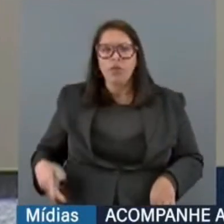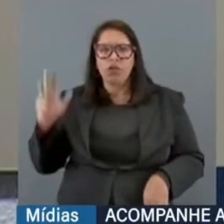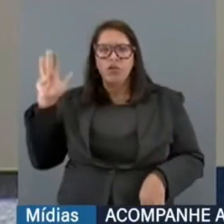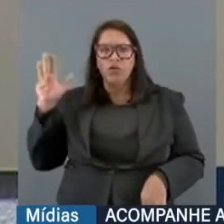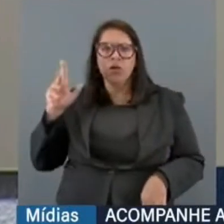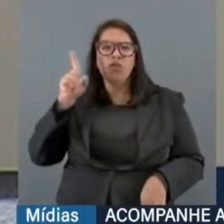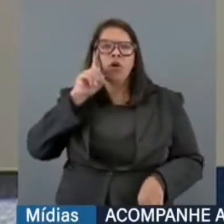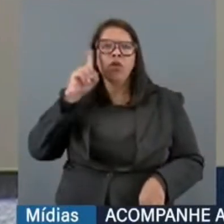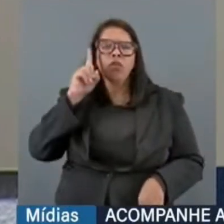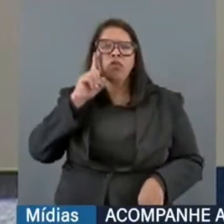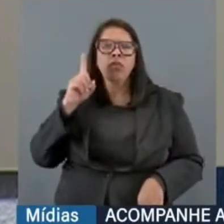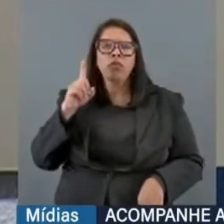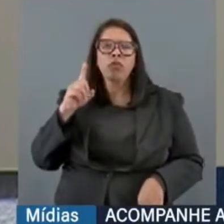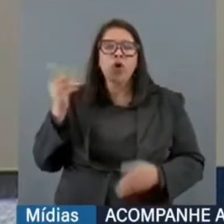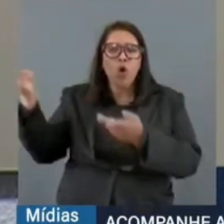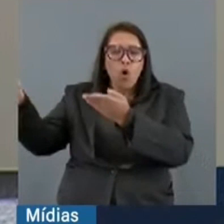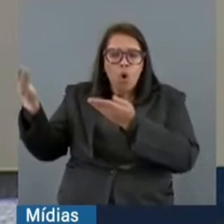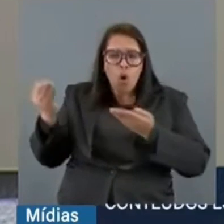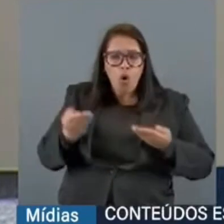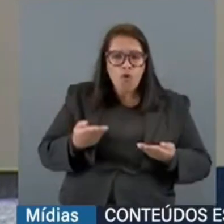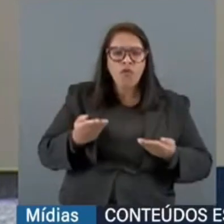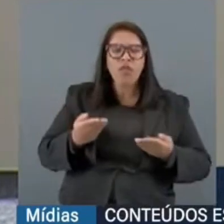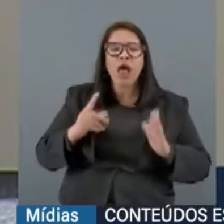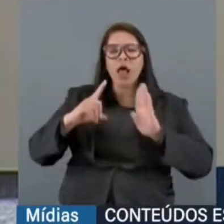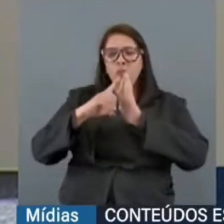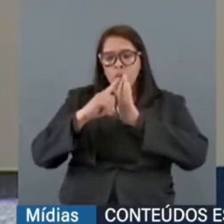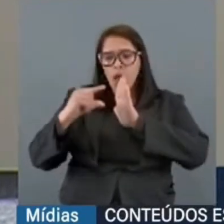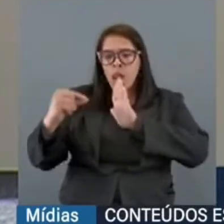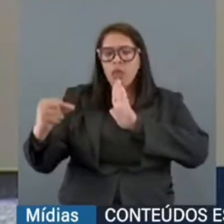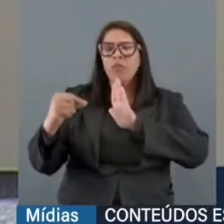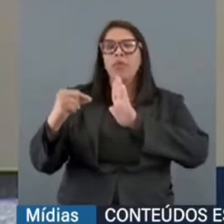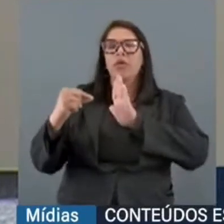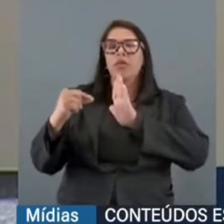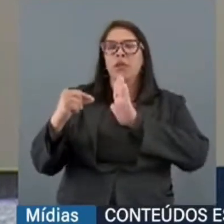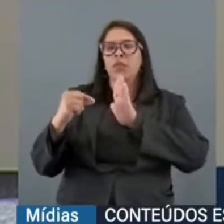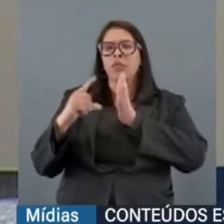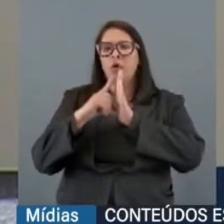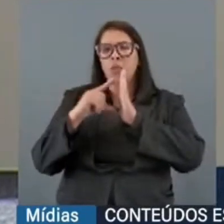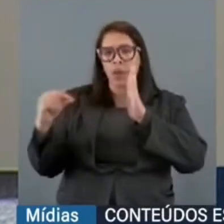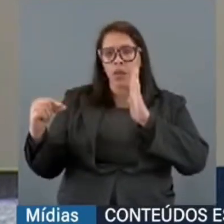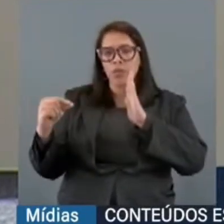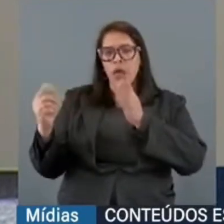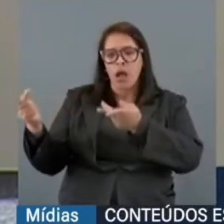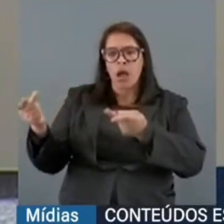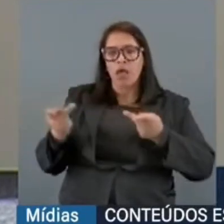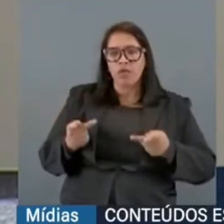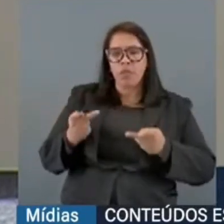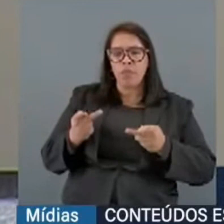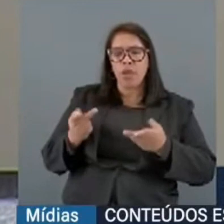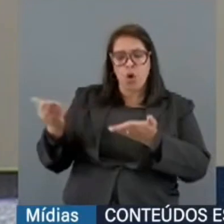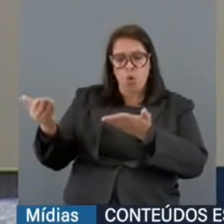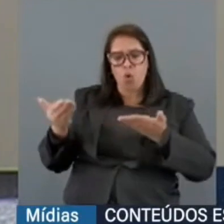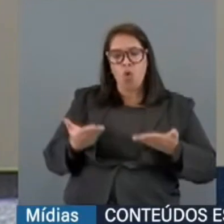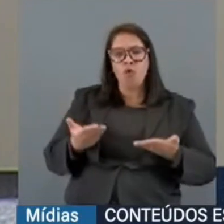que eu fui convidado a ir ao Palácio do Planalto para receber o convite